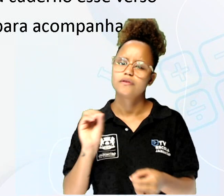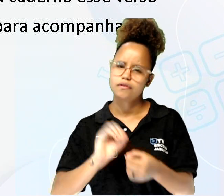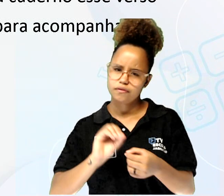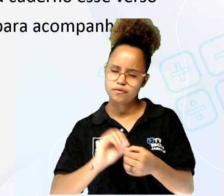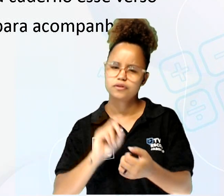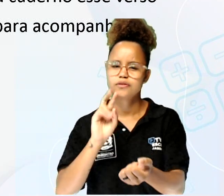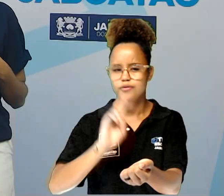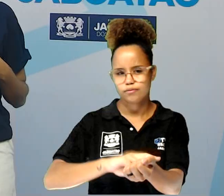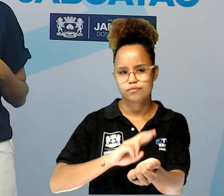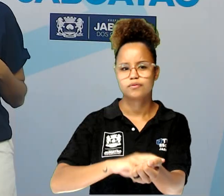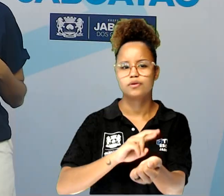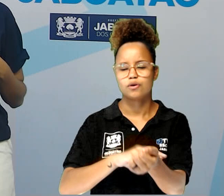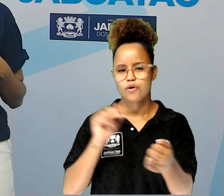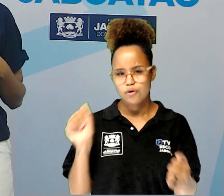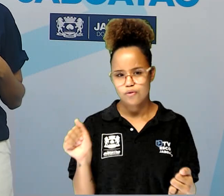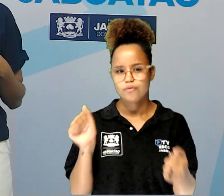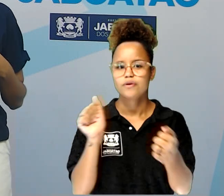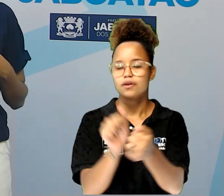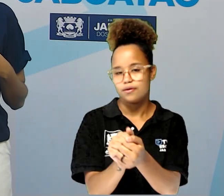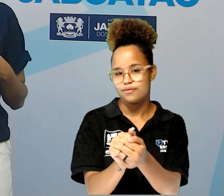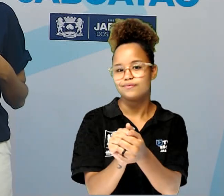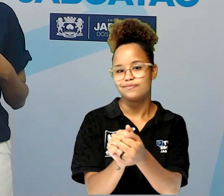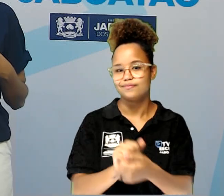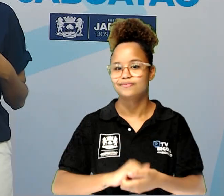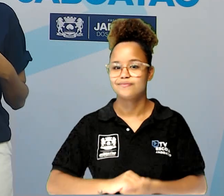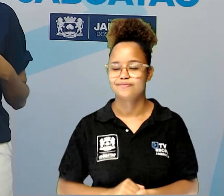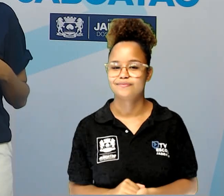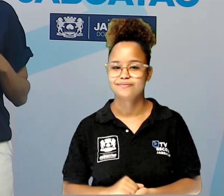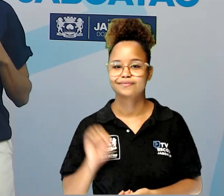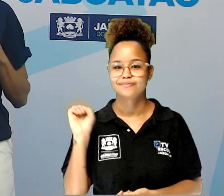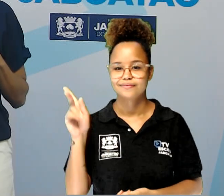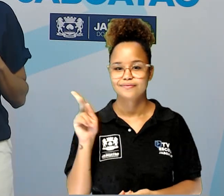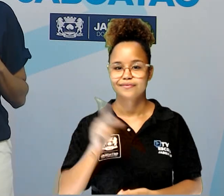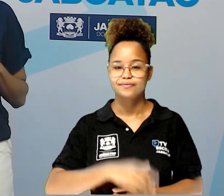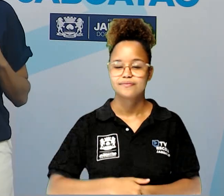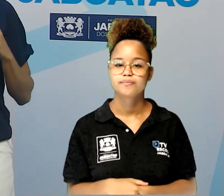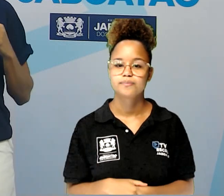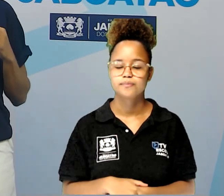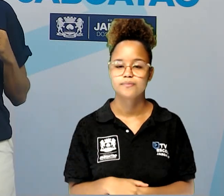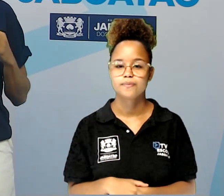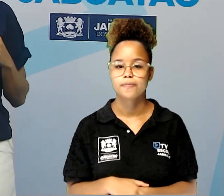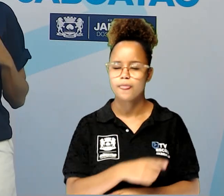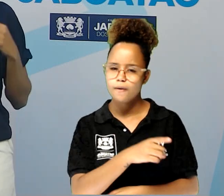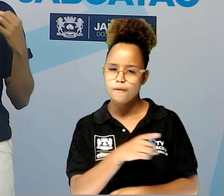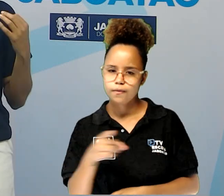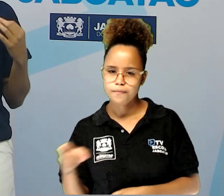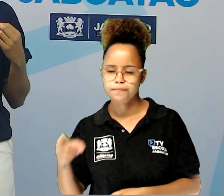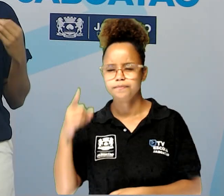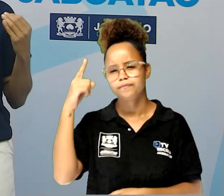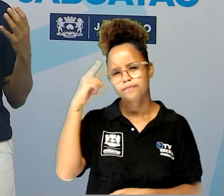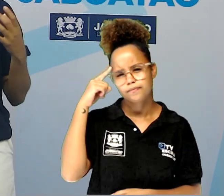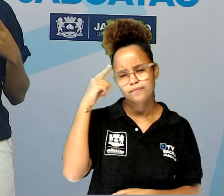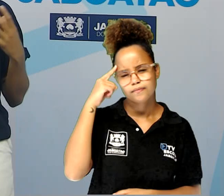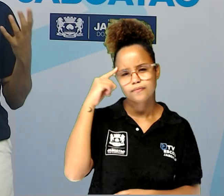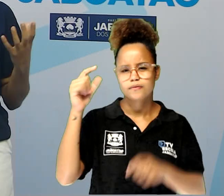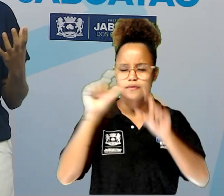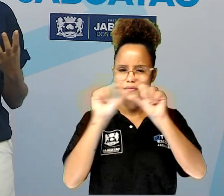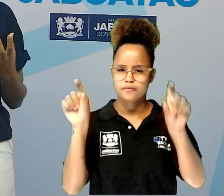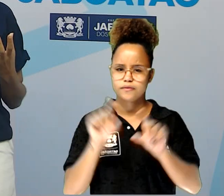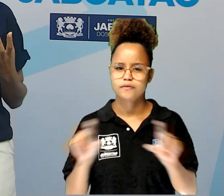um ritmo para acompanhar, tá bom? Vocês vão pensar num verso